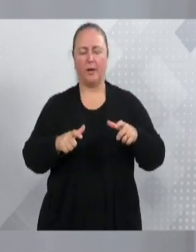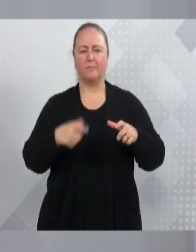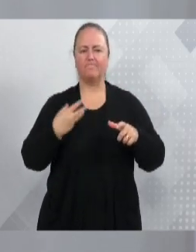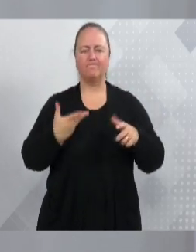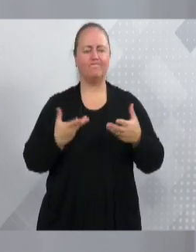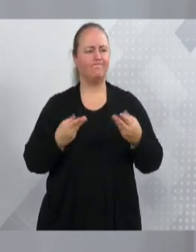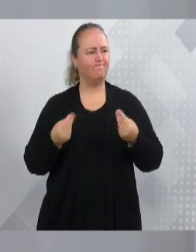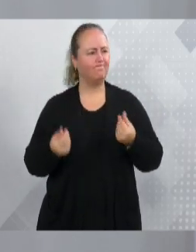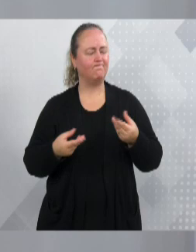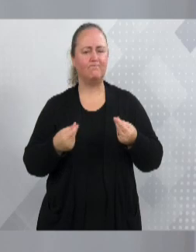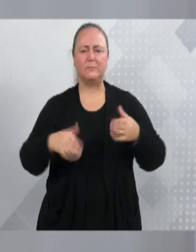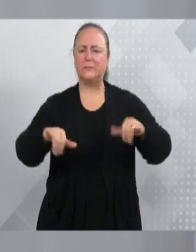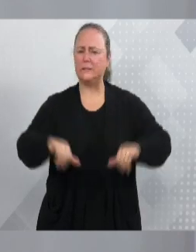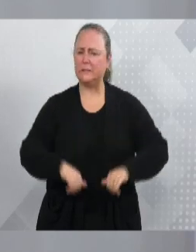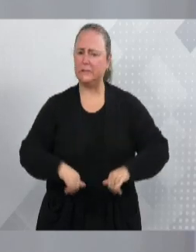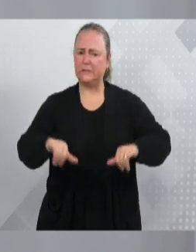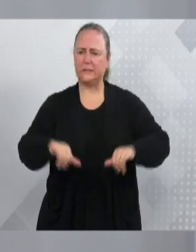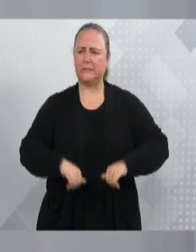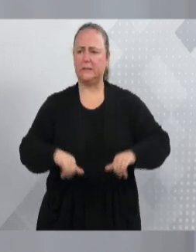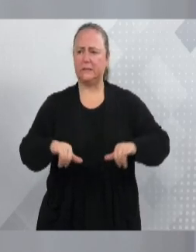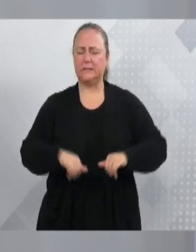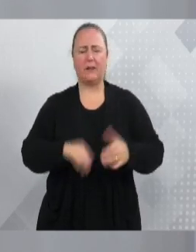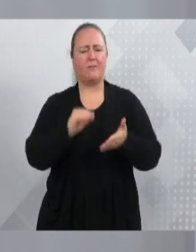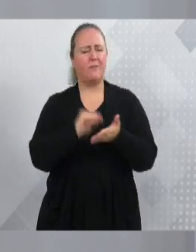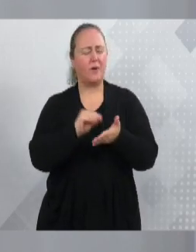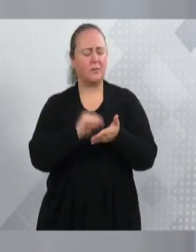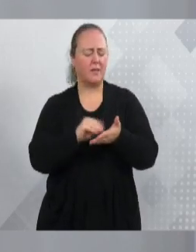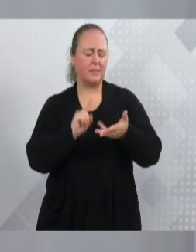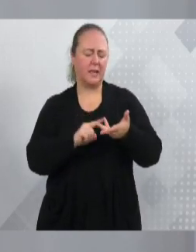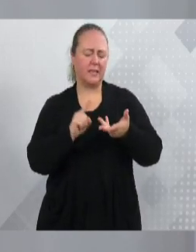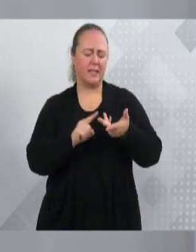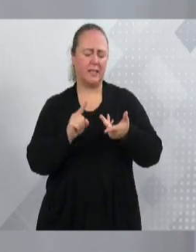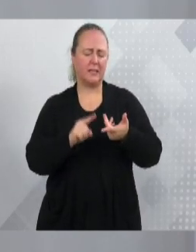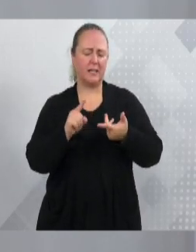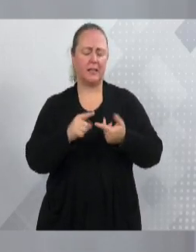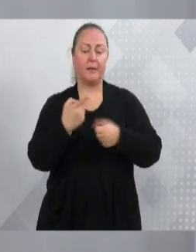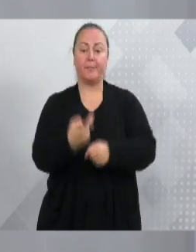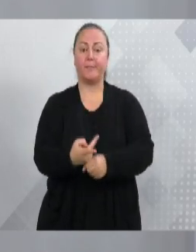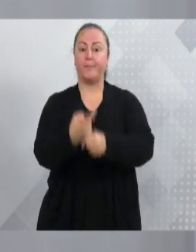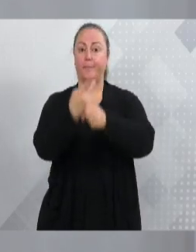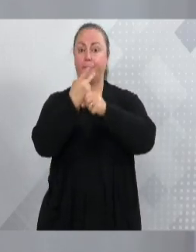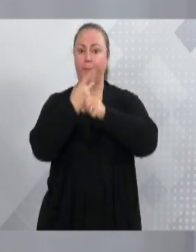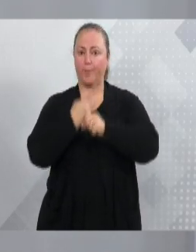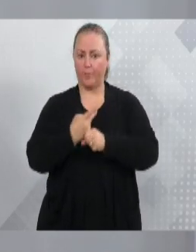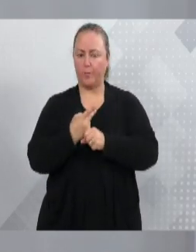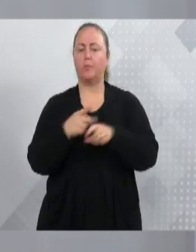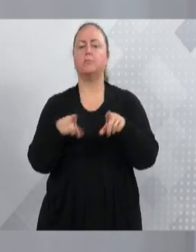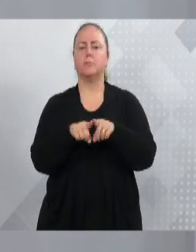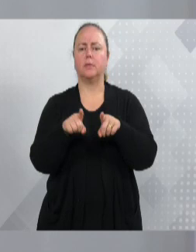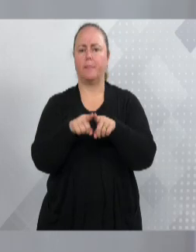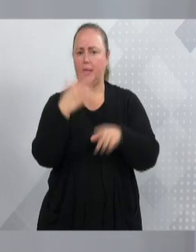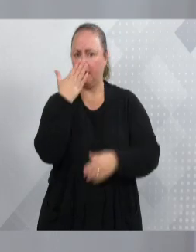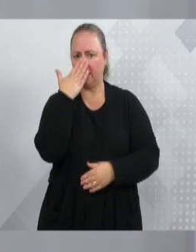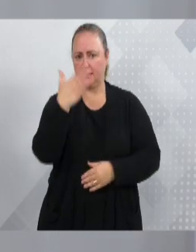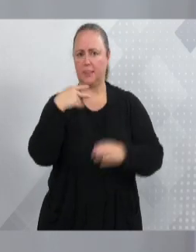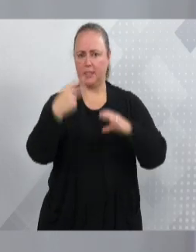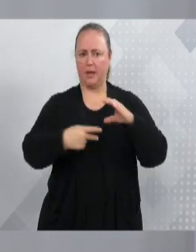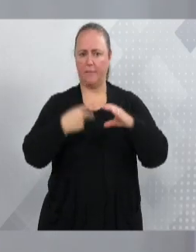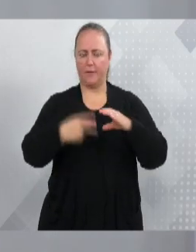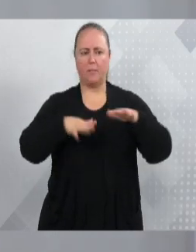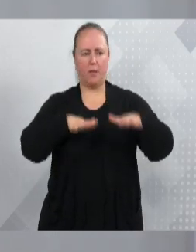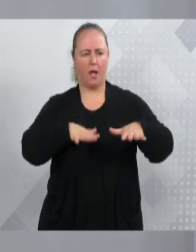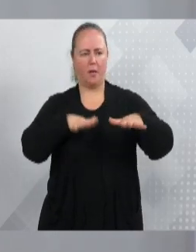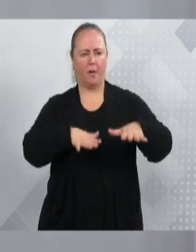sofrendo com muitas necessidades, e eles nos procuraram e fizeram uma manifestação aqui, e eu estava